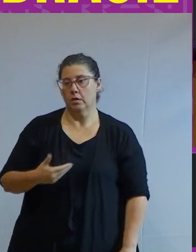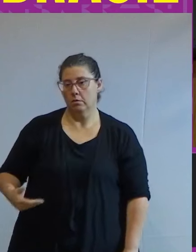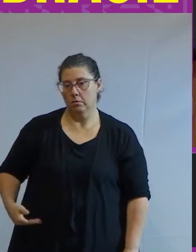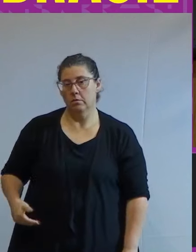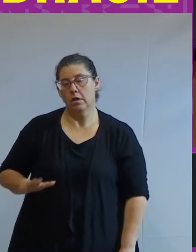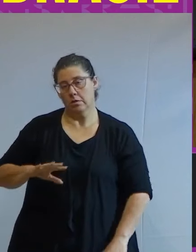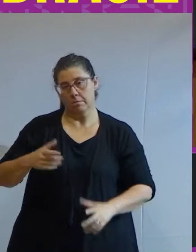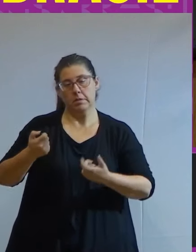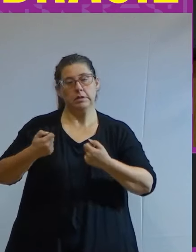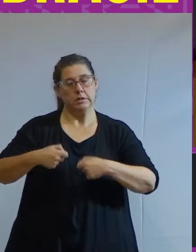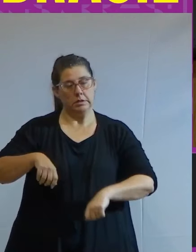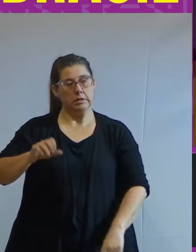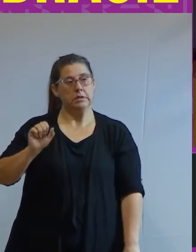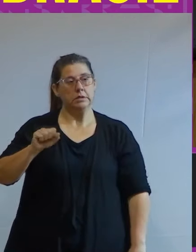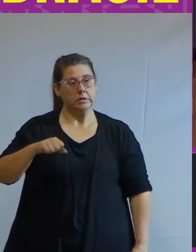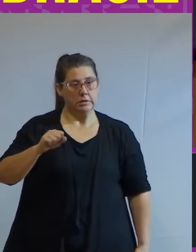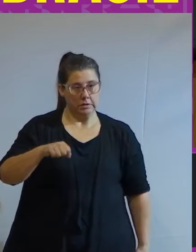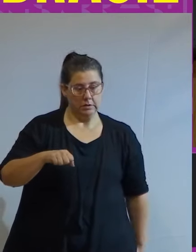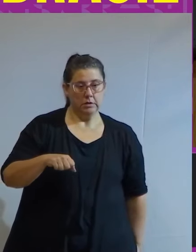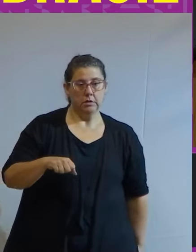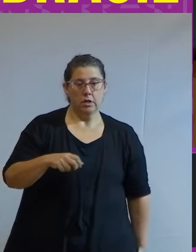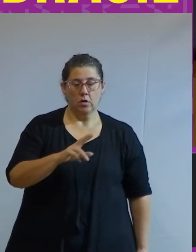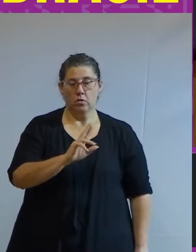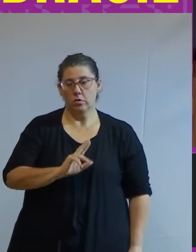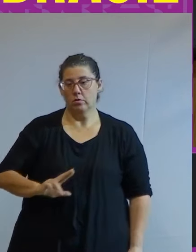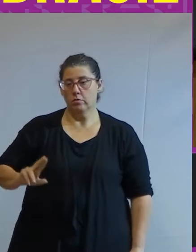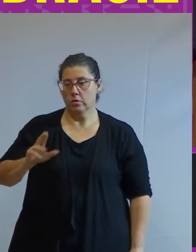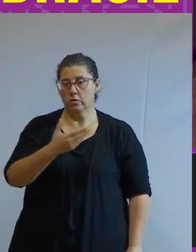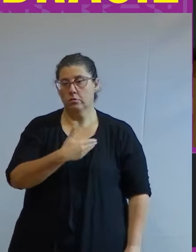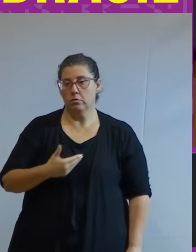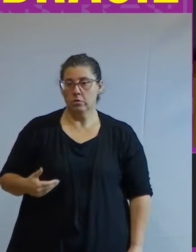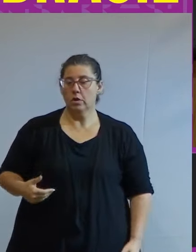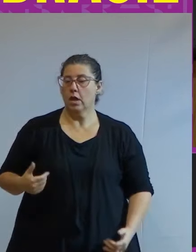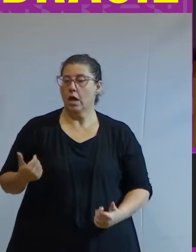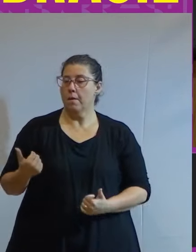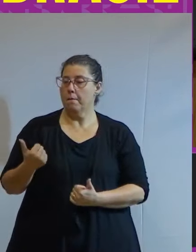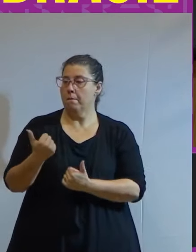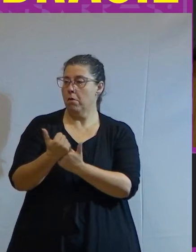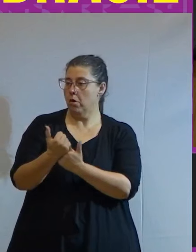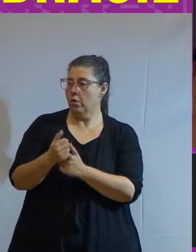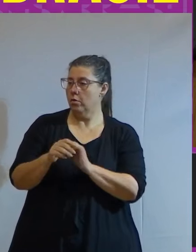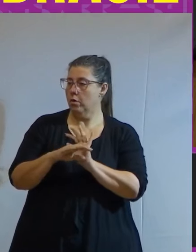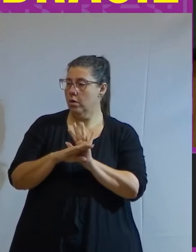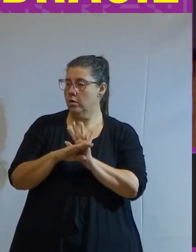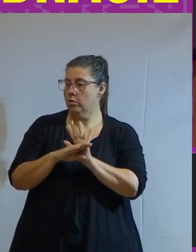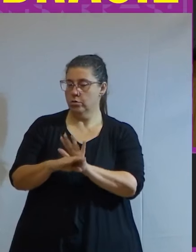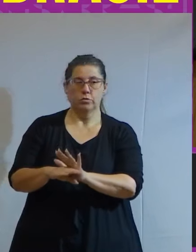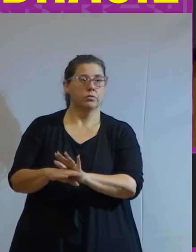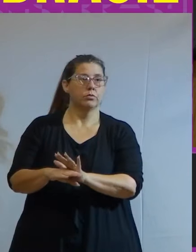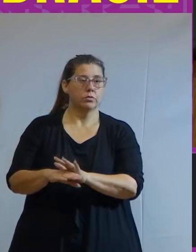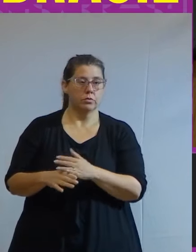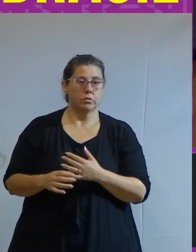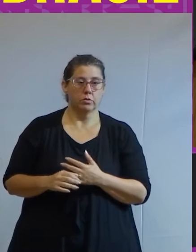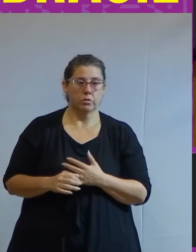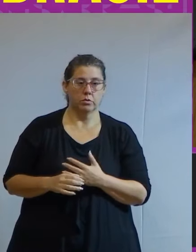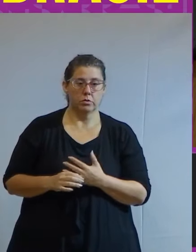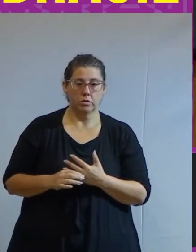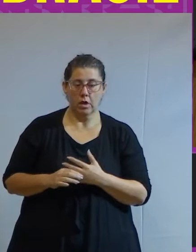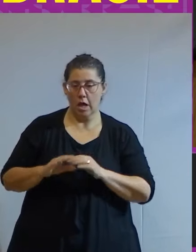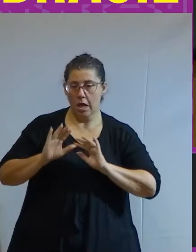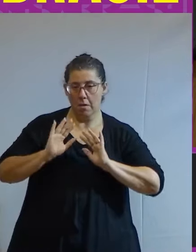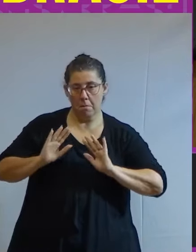é preciso realmente que a universidade pública tenha apoio e que ela ajude a empurrar